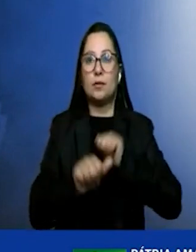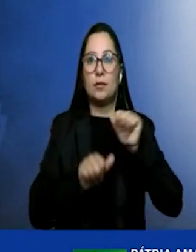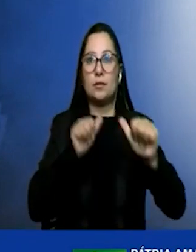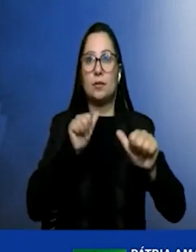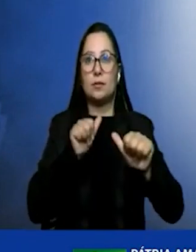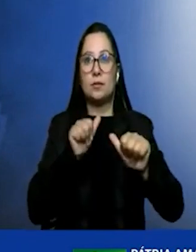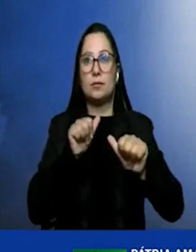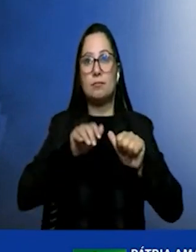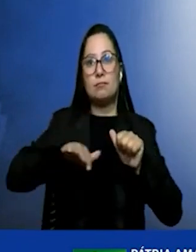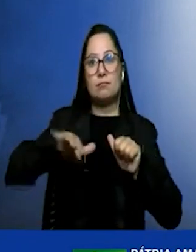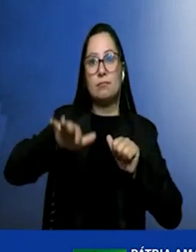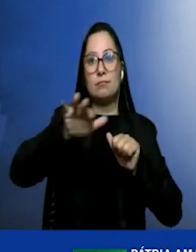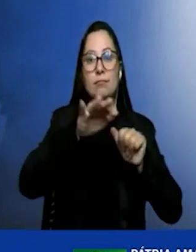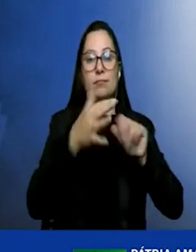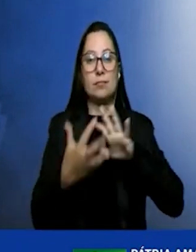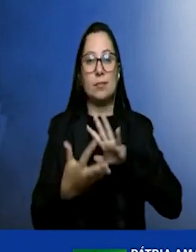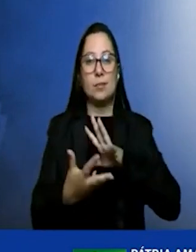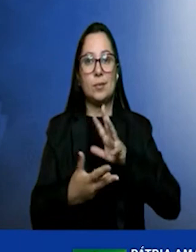mundial.